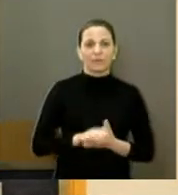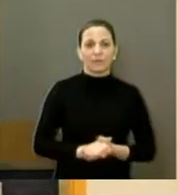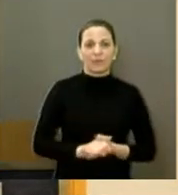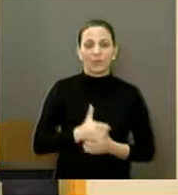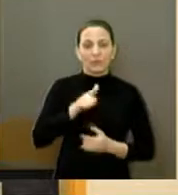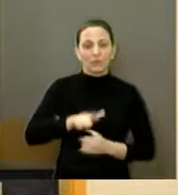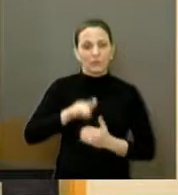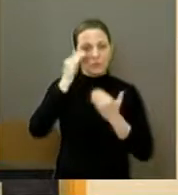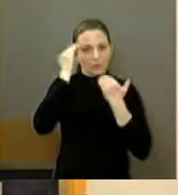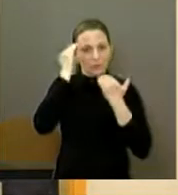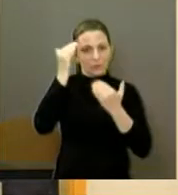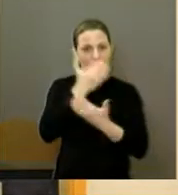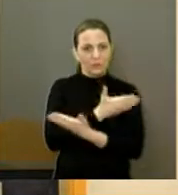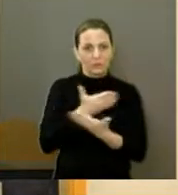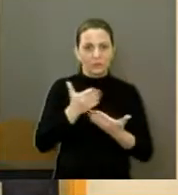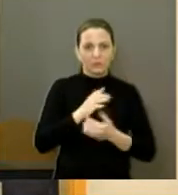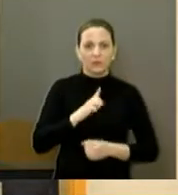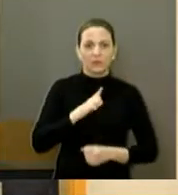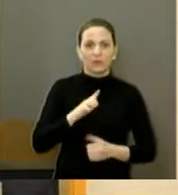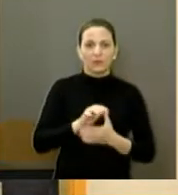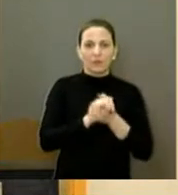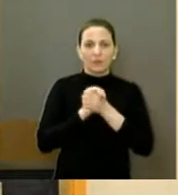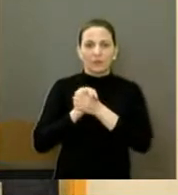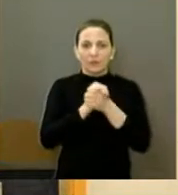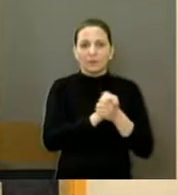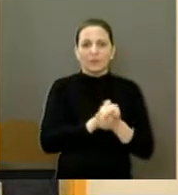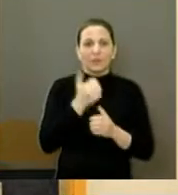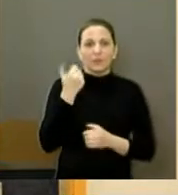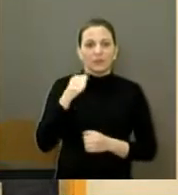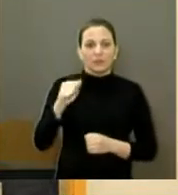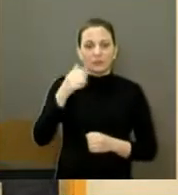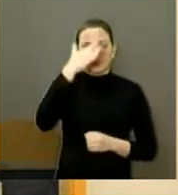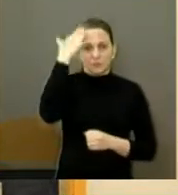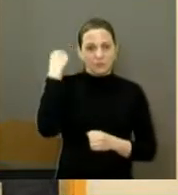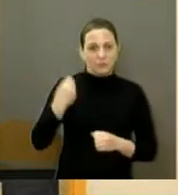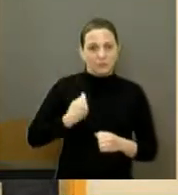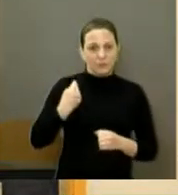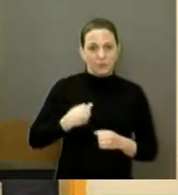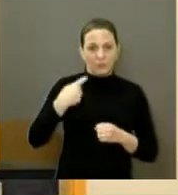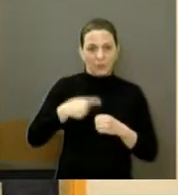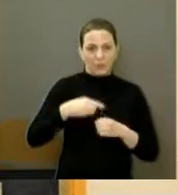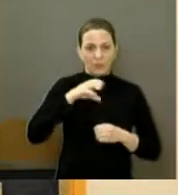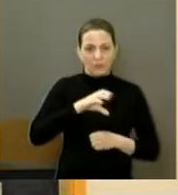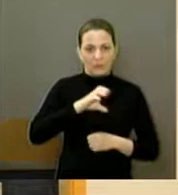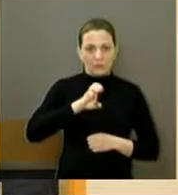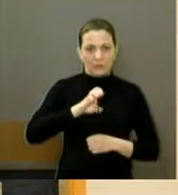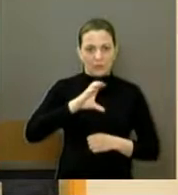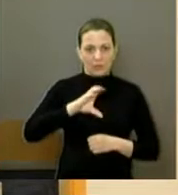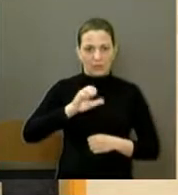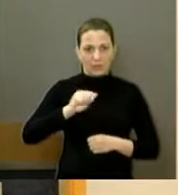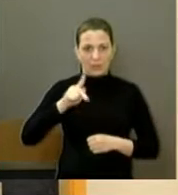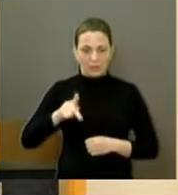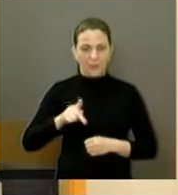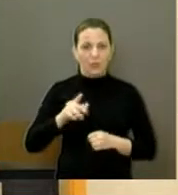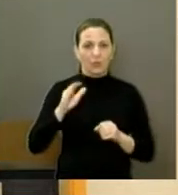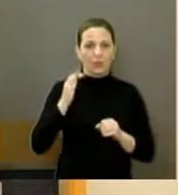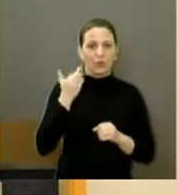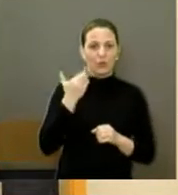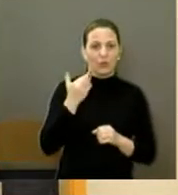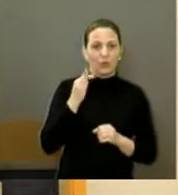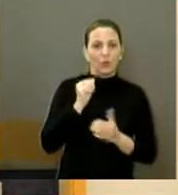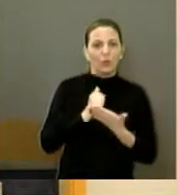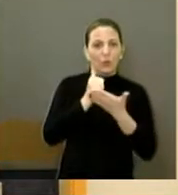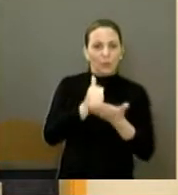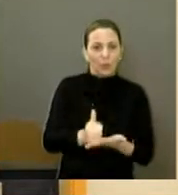vez agradecer, parabenizar e agradecer a Associação de Moradores do Secap, o Grupo de Apoio de Arte e Cultura da UFSCar,